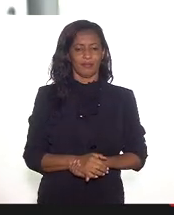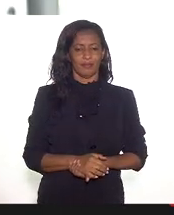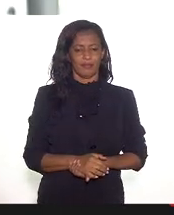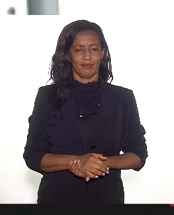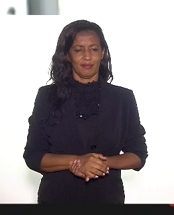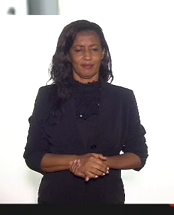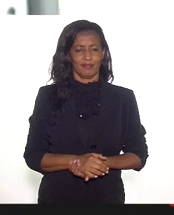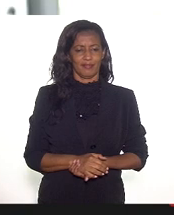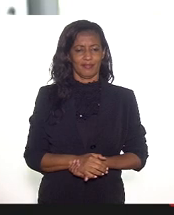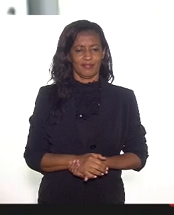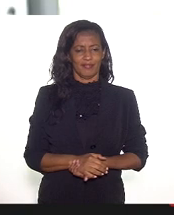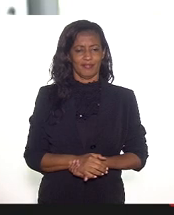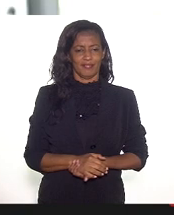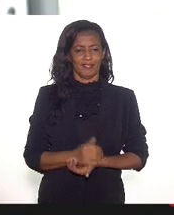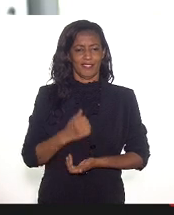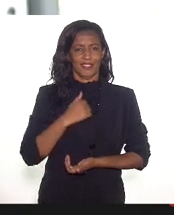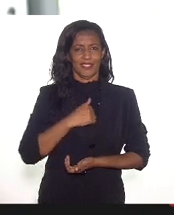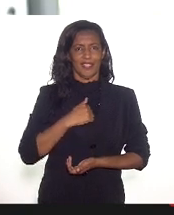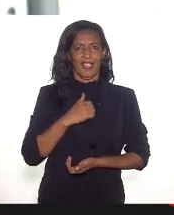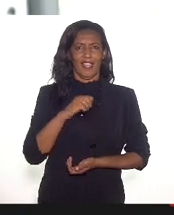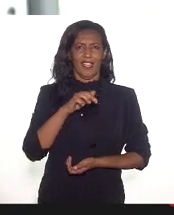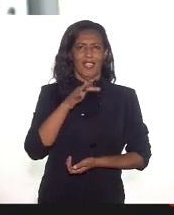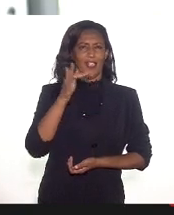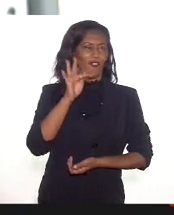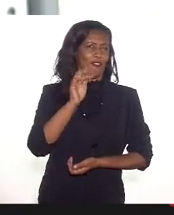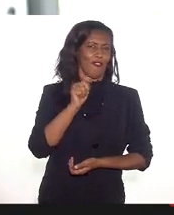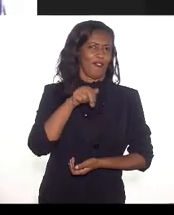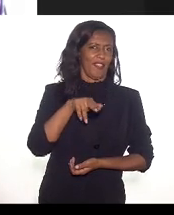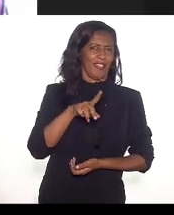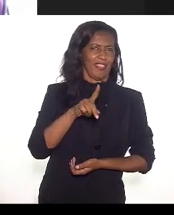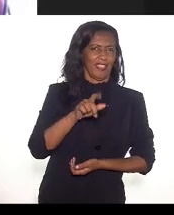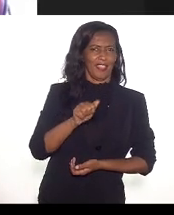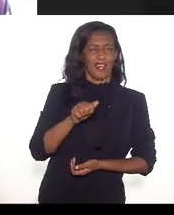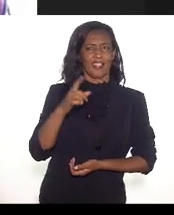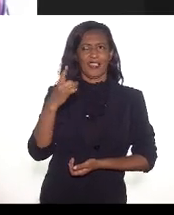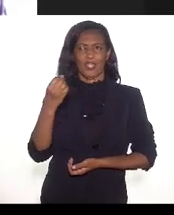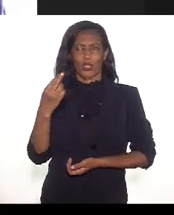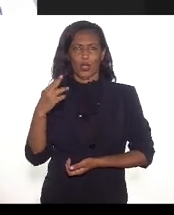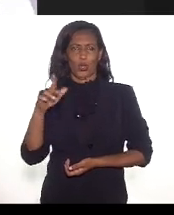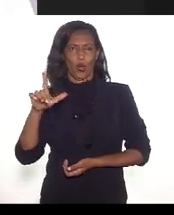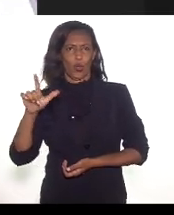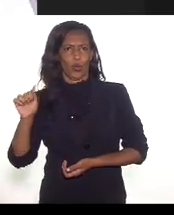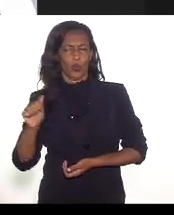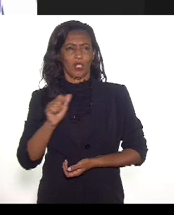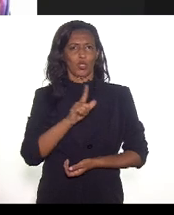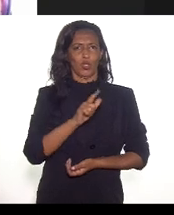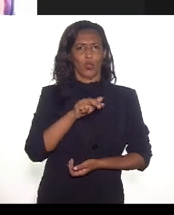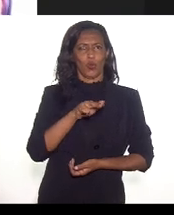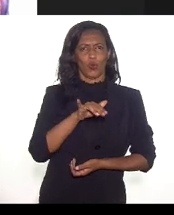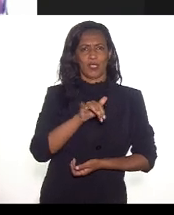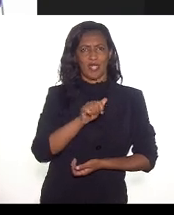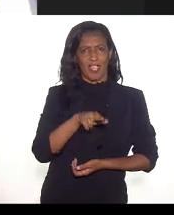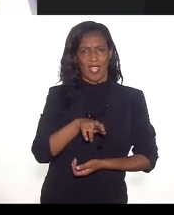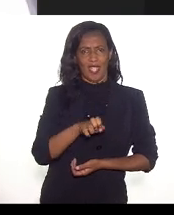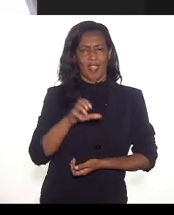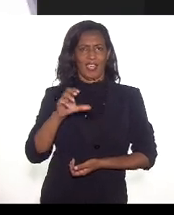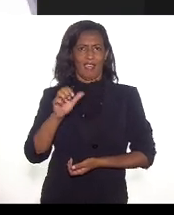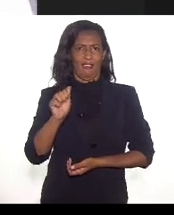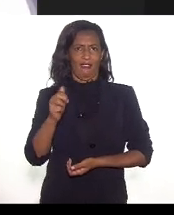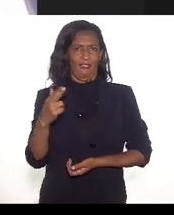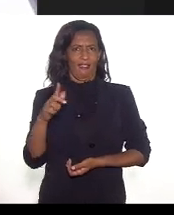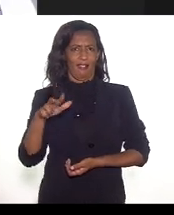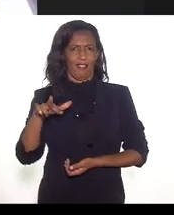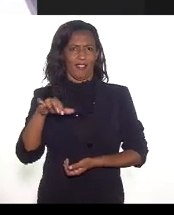Saudações para a Fernanda Castro, Luciene, Douglas, Álvaro, Carlinhos e